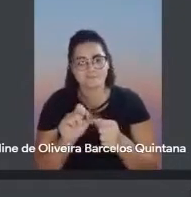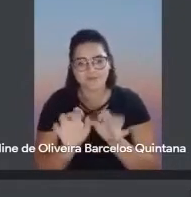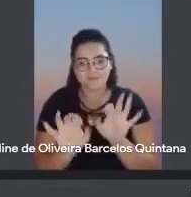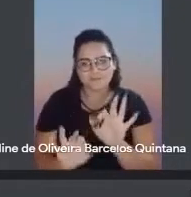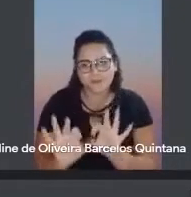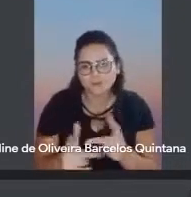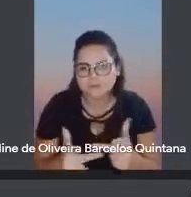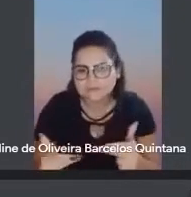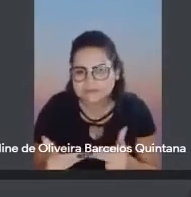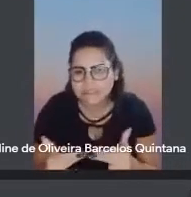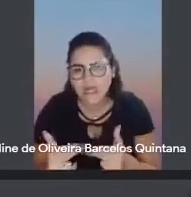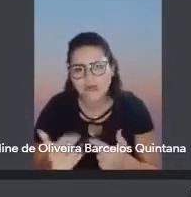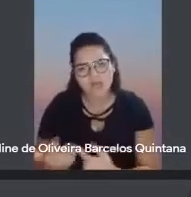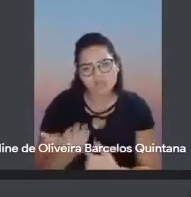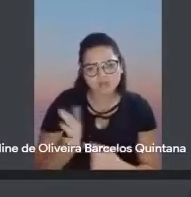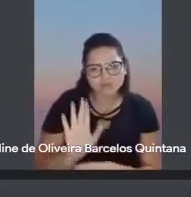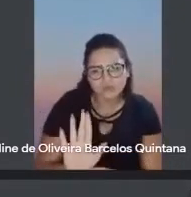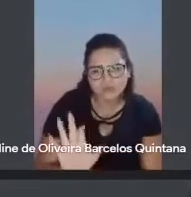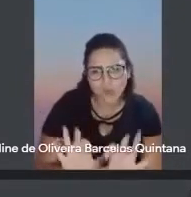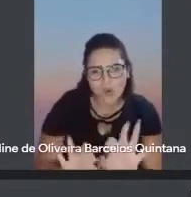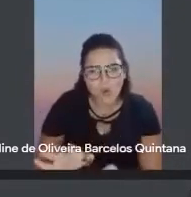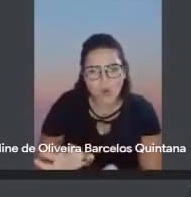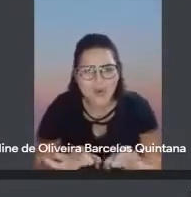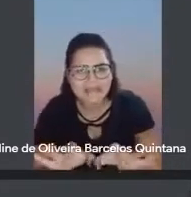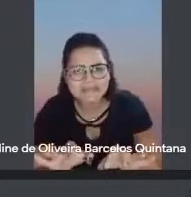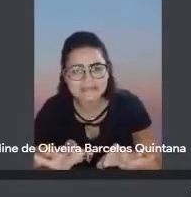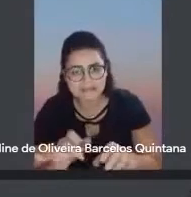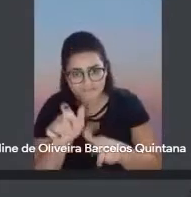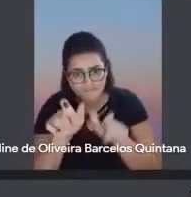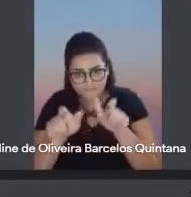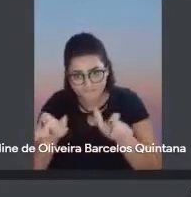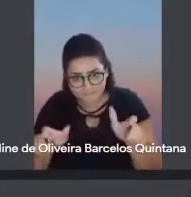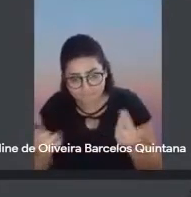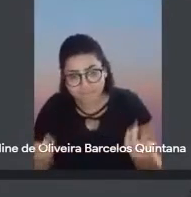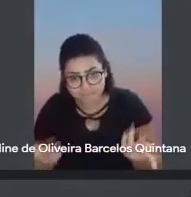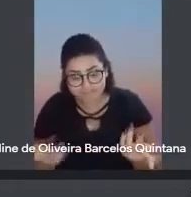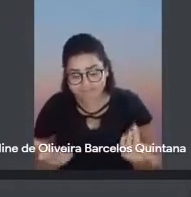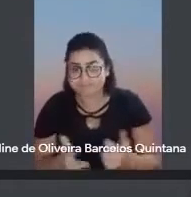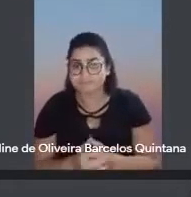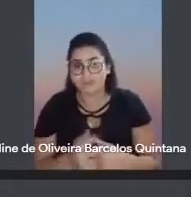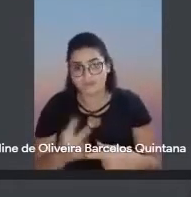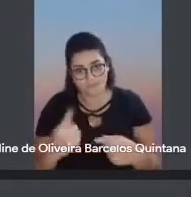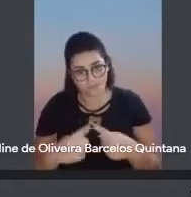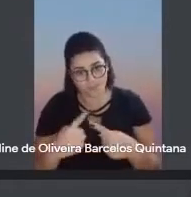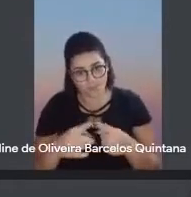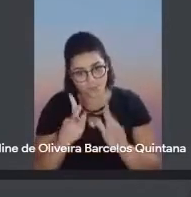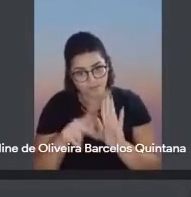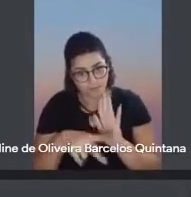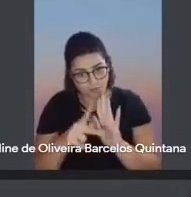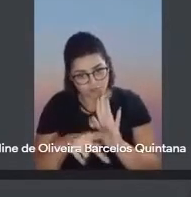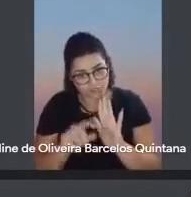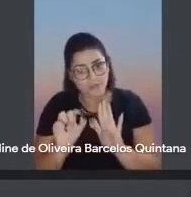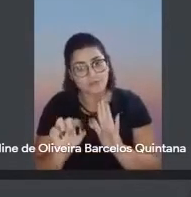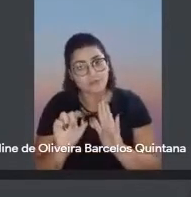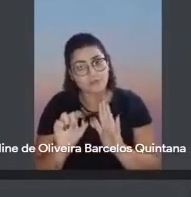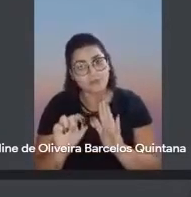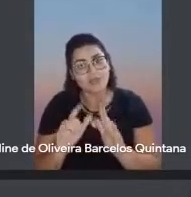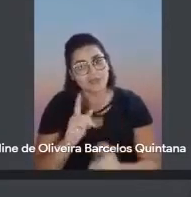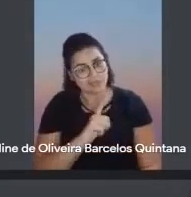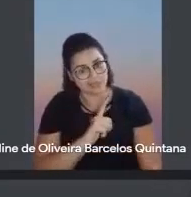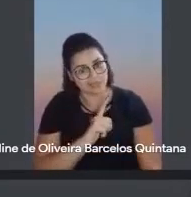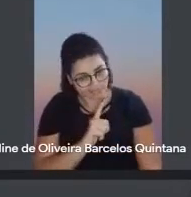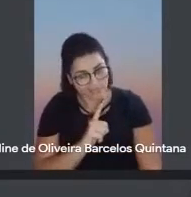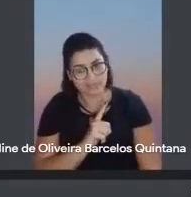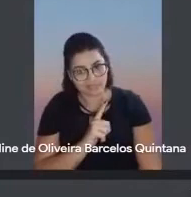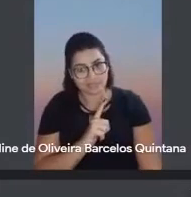que nos ajudava a organizar os meninos e tudo, porque esse projeto tinha, quer dizer, tem, Porque é um